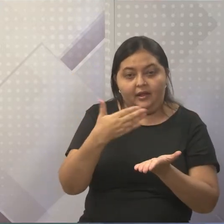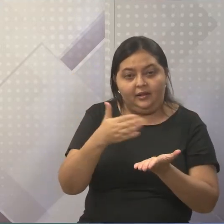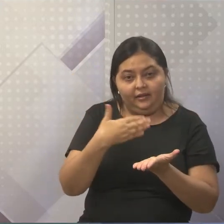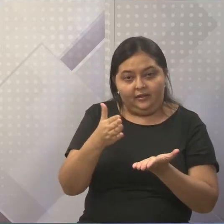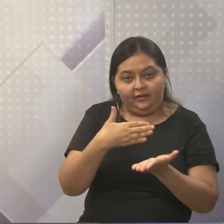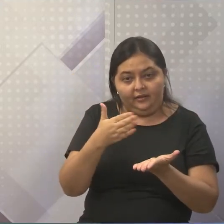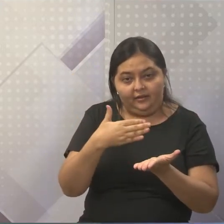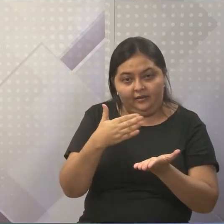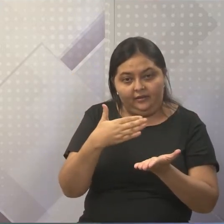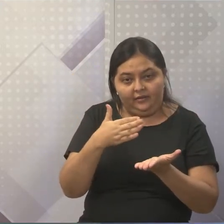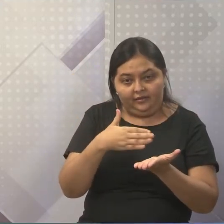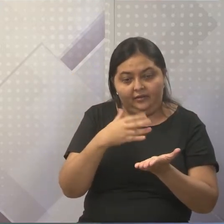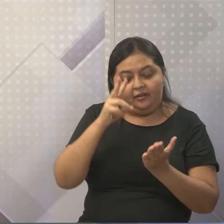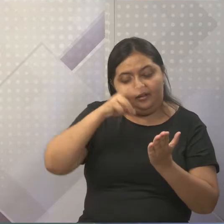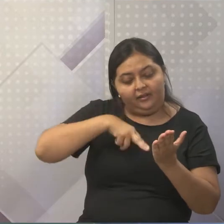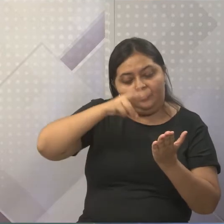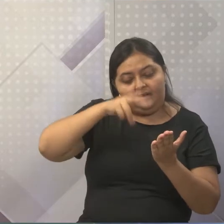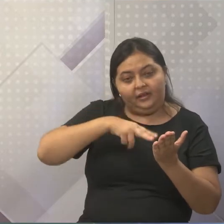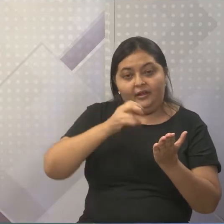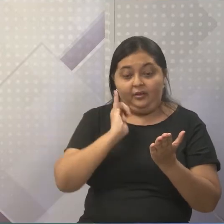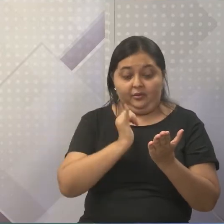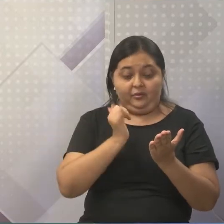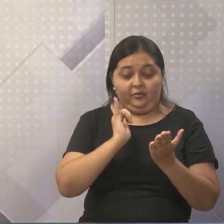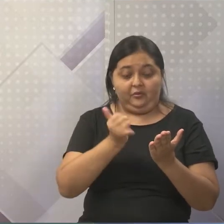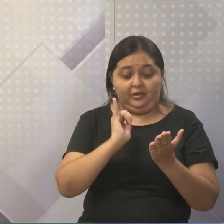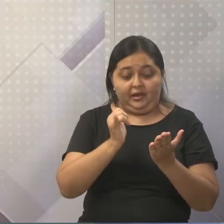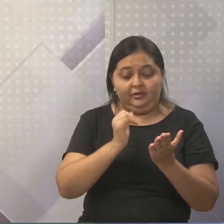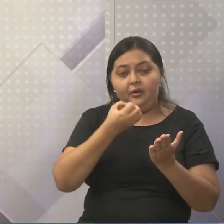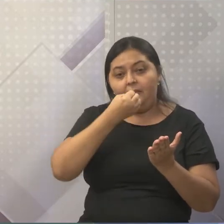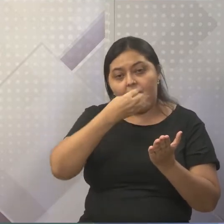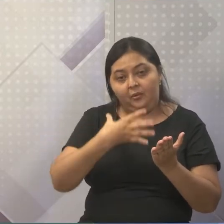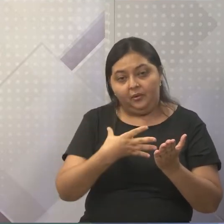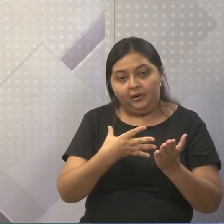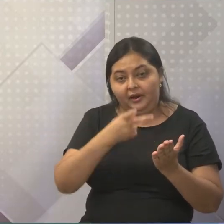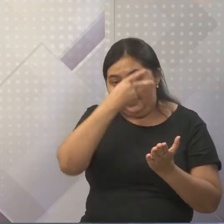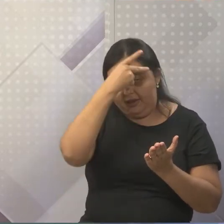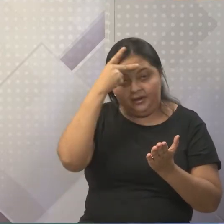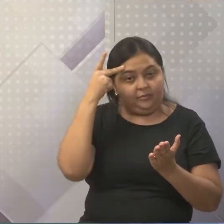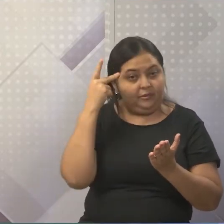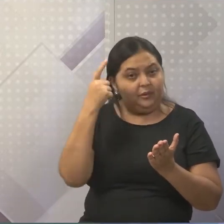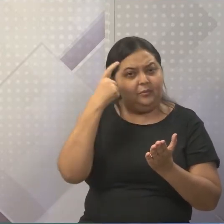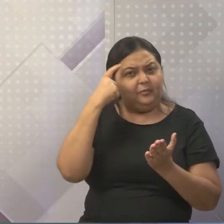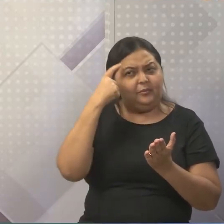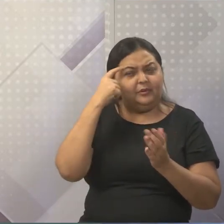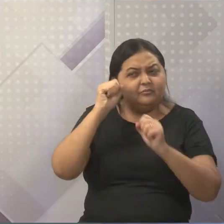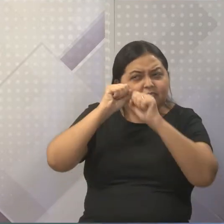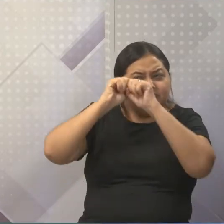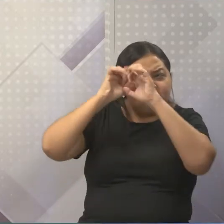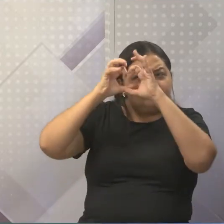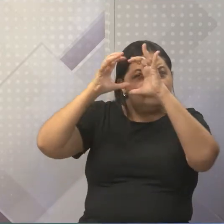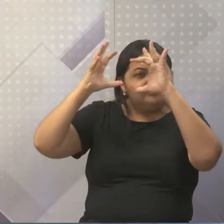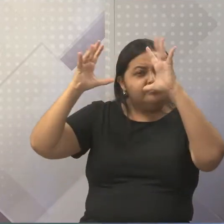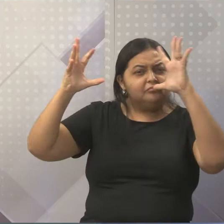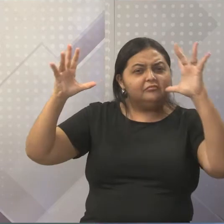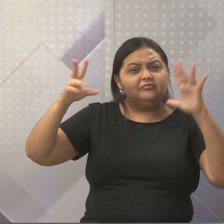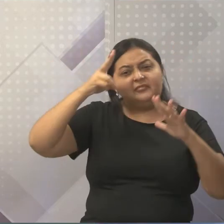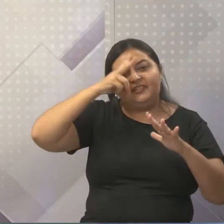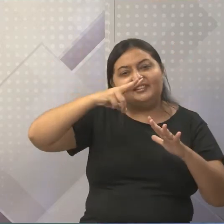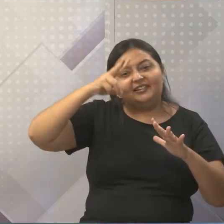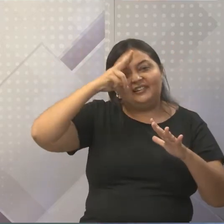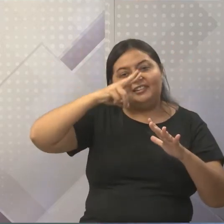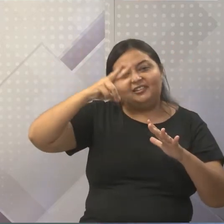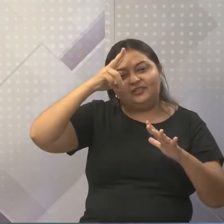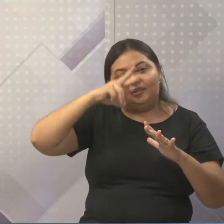o narrador é tão perfeito, tão bom, que faz com que a pessoa se veja dentro da história narrada.